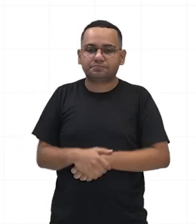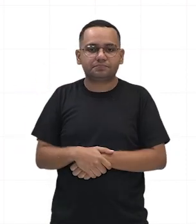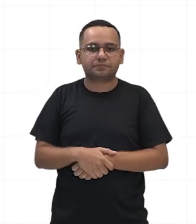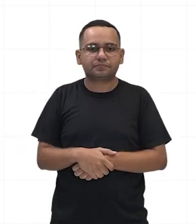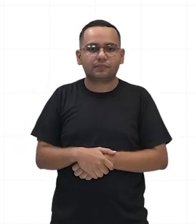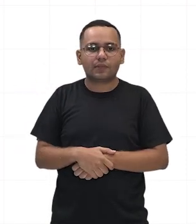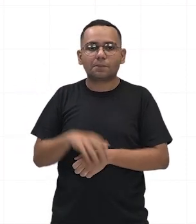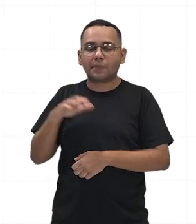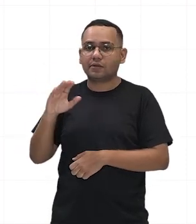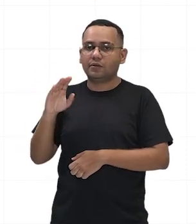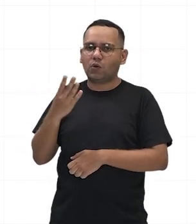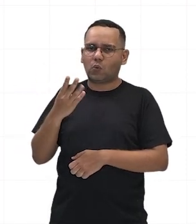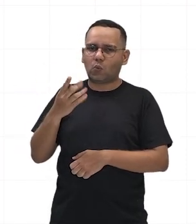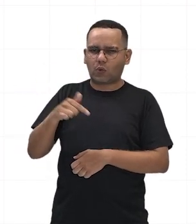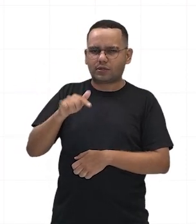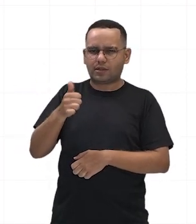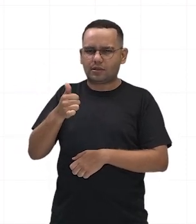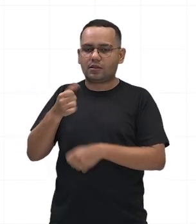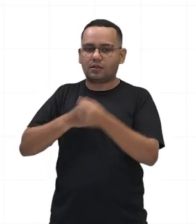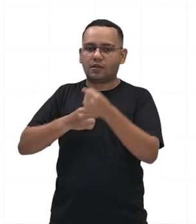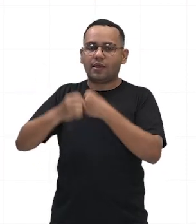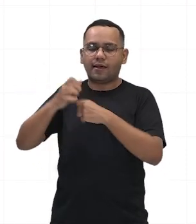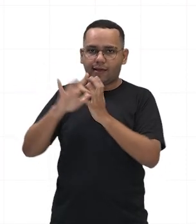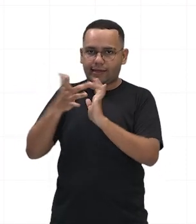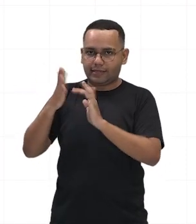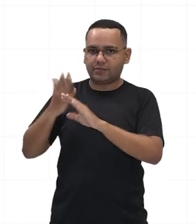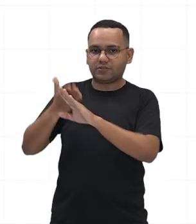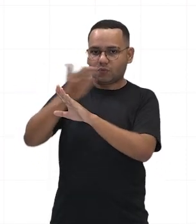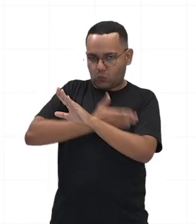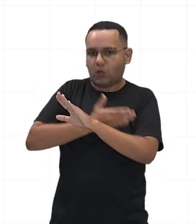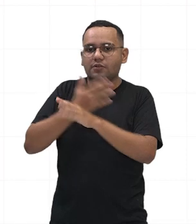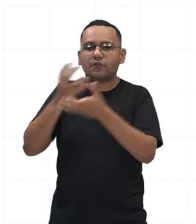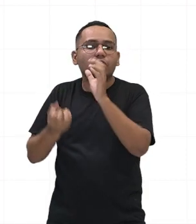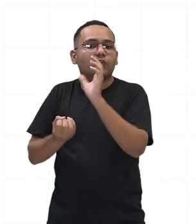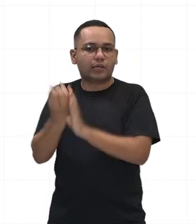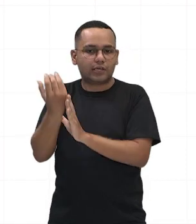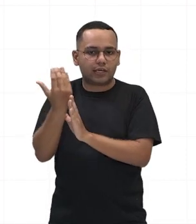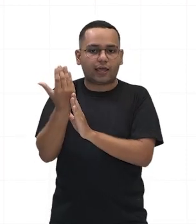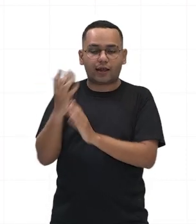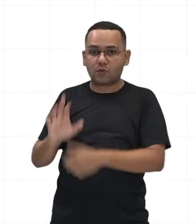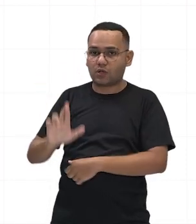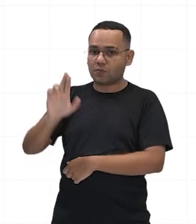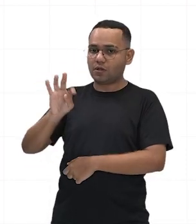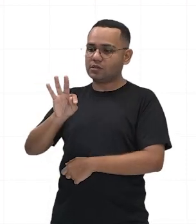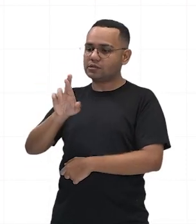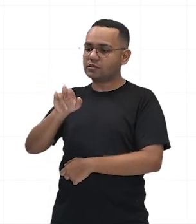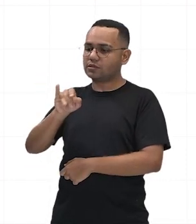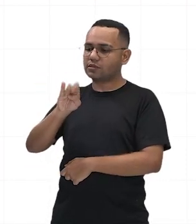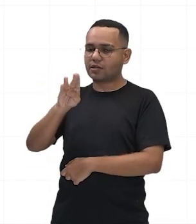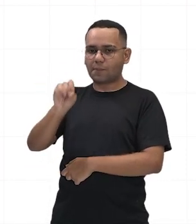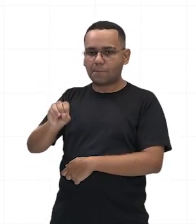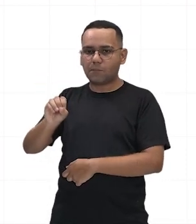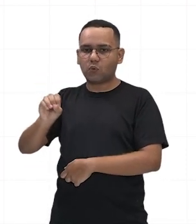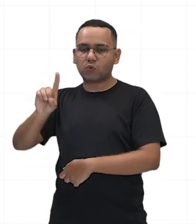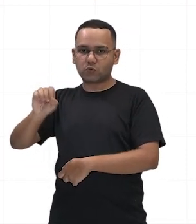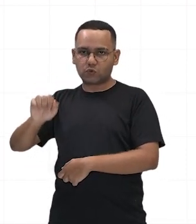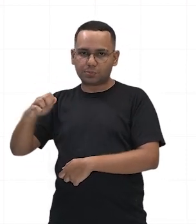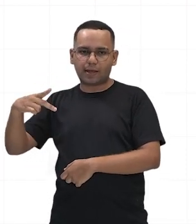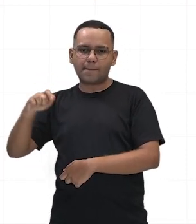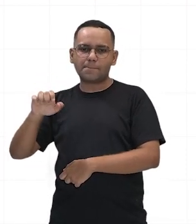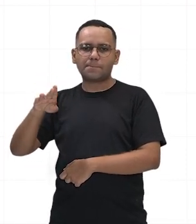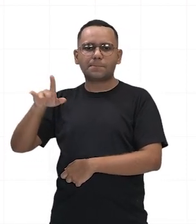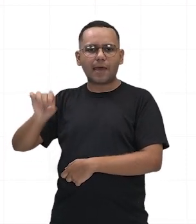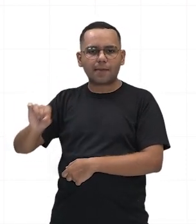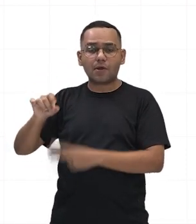criação do cargo de tribunos da plebe, composto por dois tribunos, cujas decisões eram